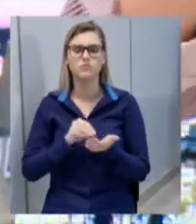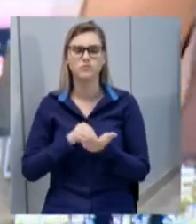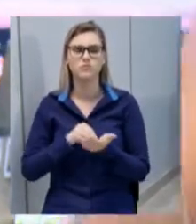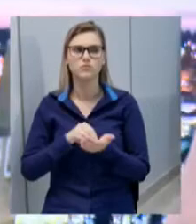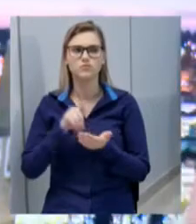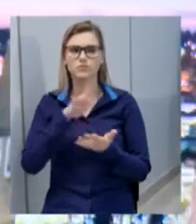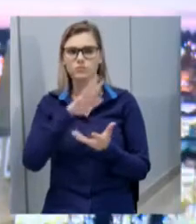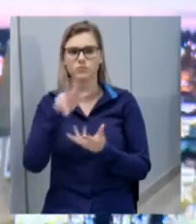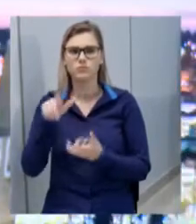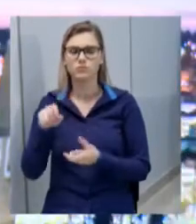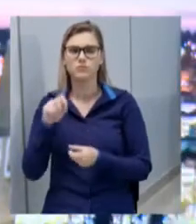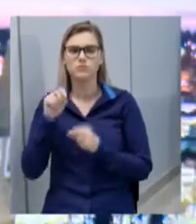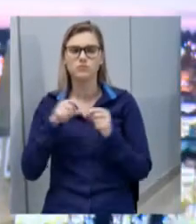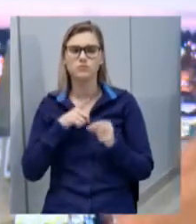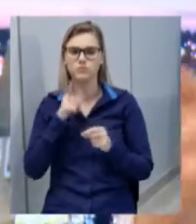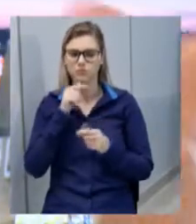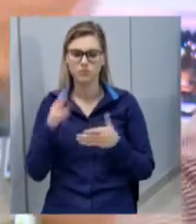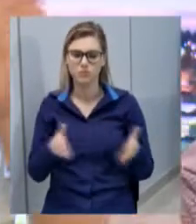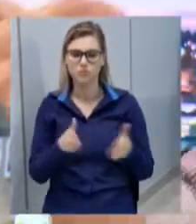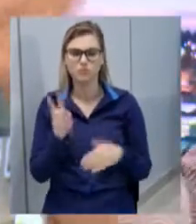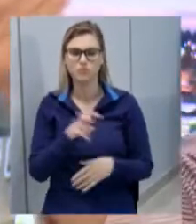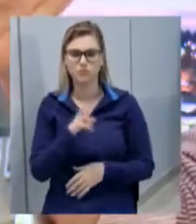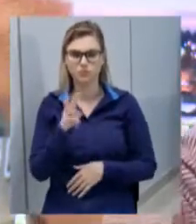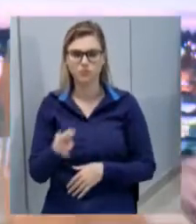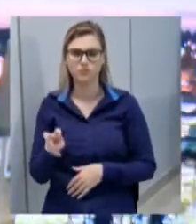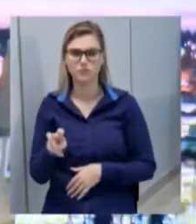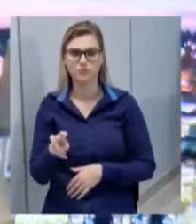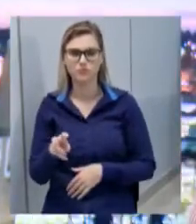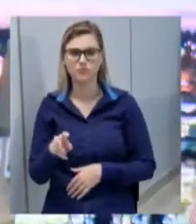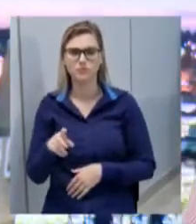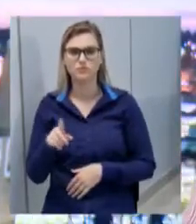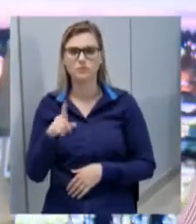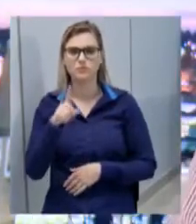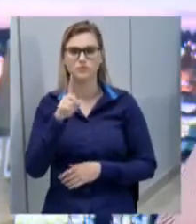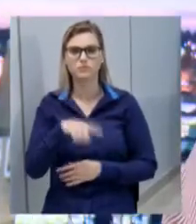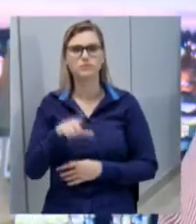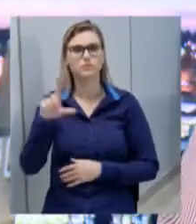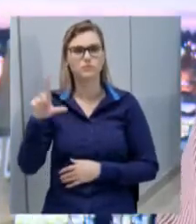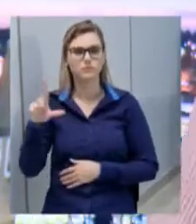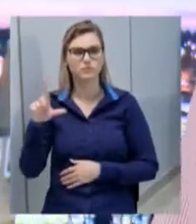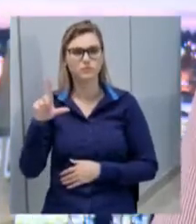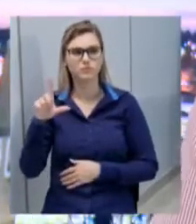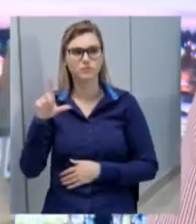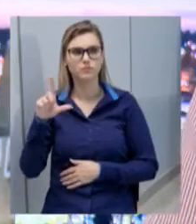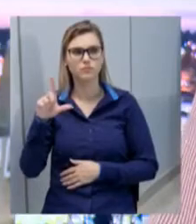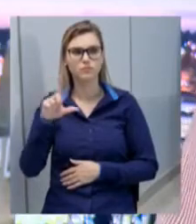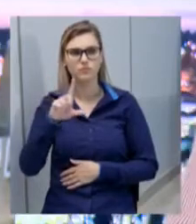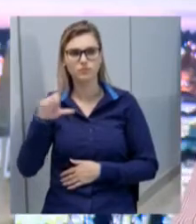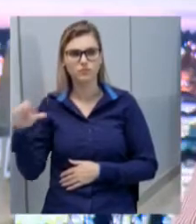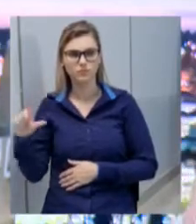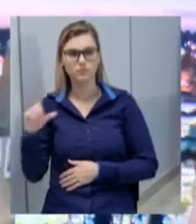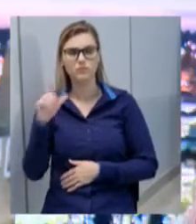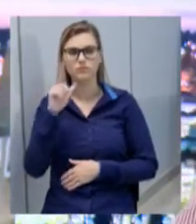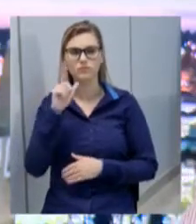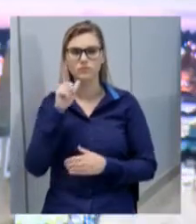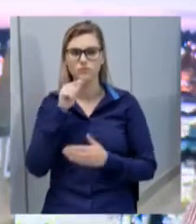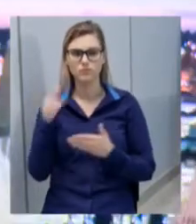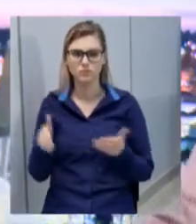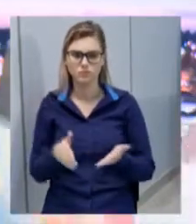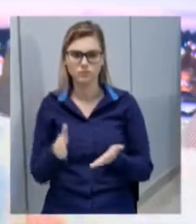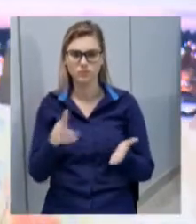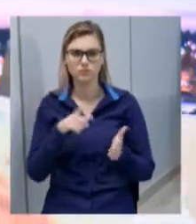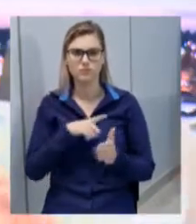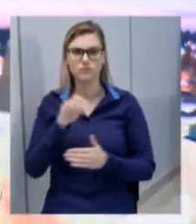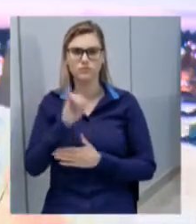sobre o rio Xancherê e essa margem leste do rio eu tenho a